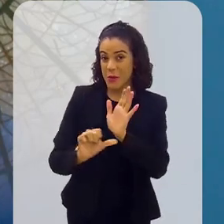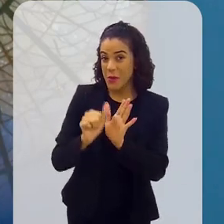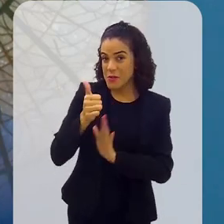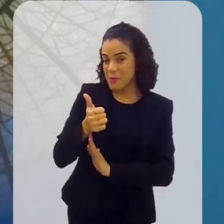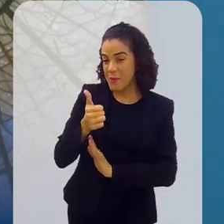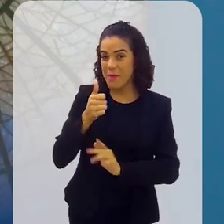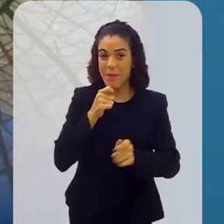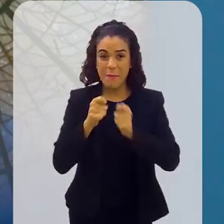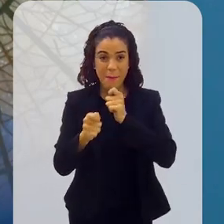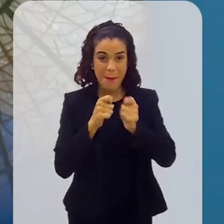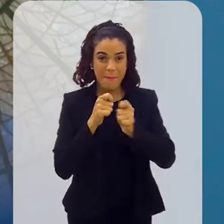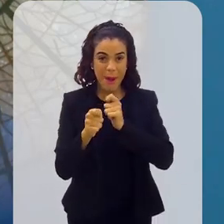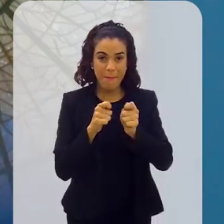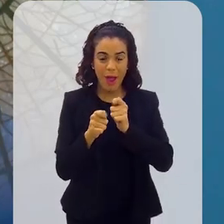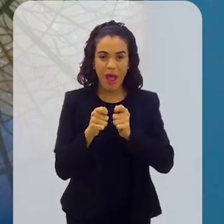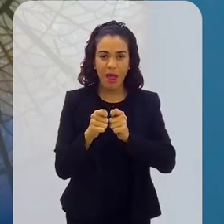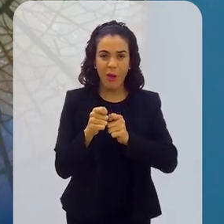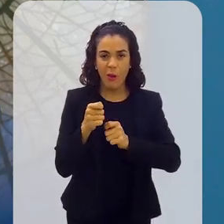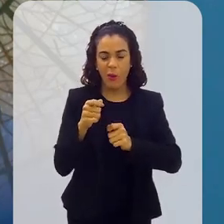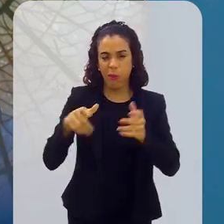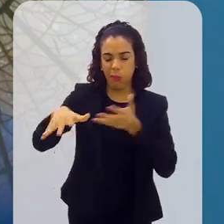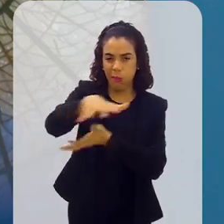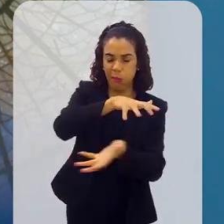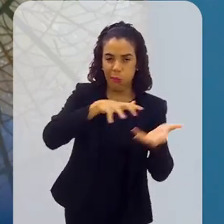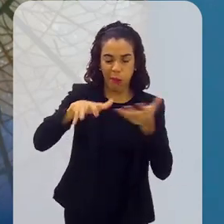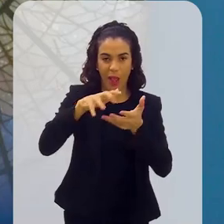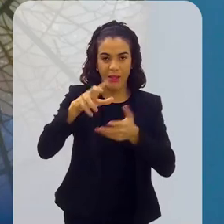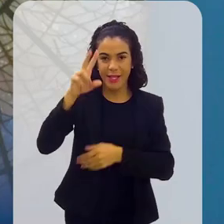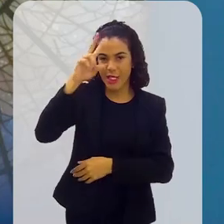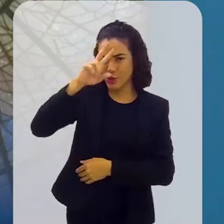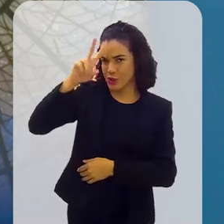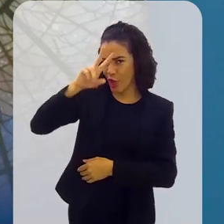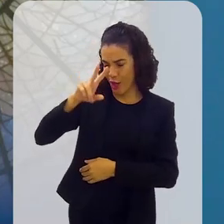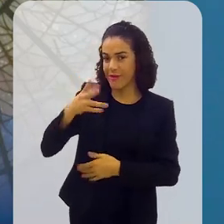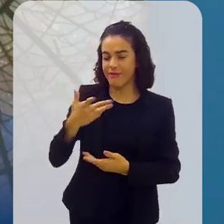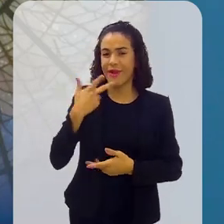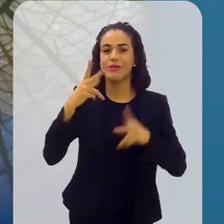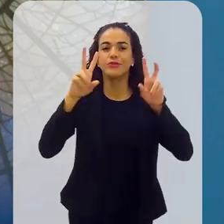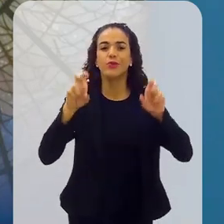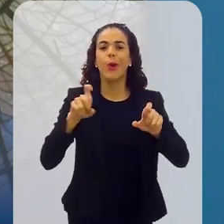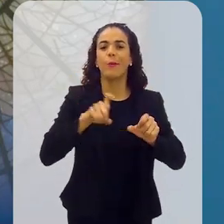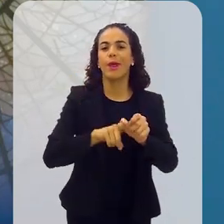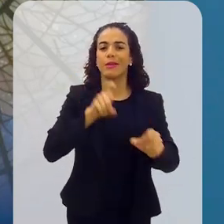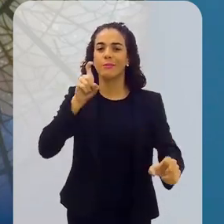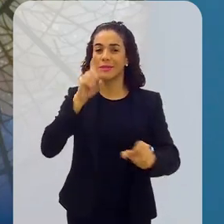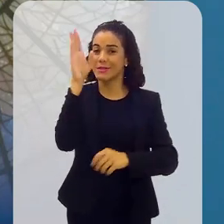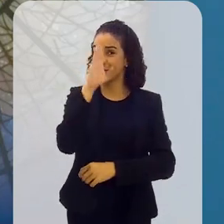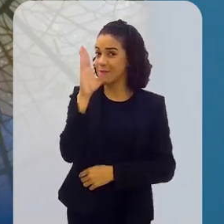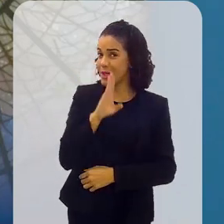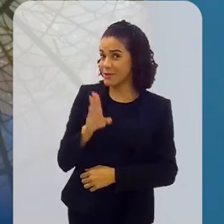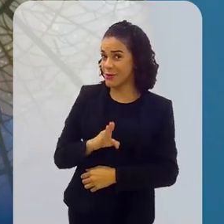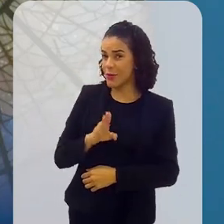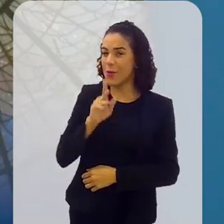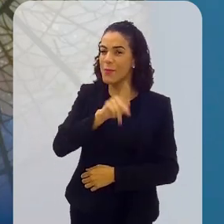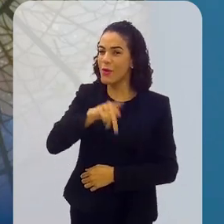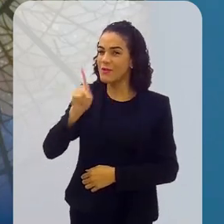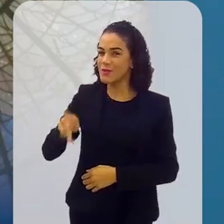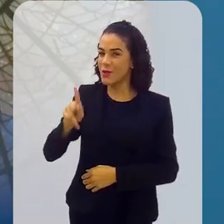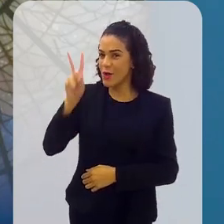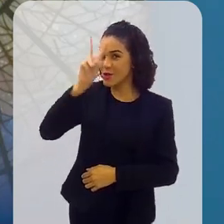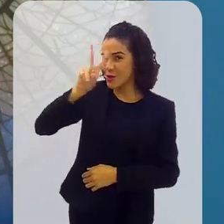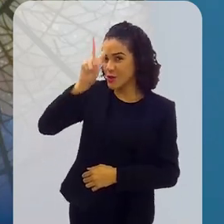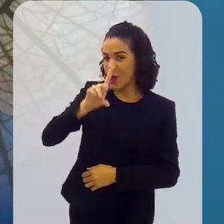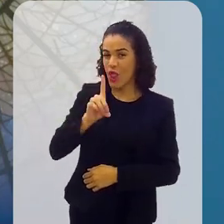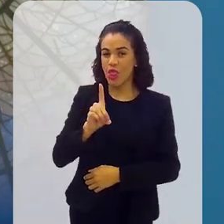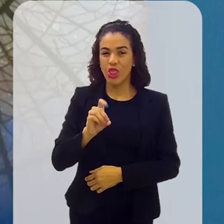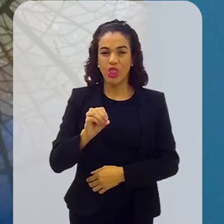Nosso primeiro quadro, Os Descaminhos da História, nós vamos mais uma vez falar sobre a independência do Brasil com o professor